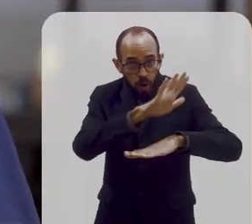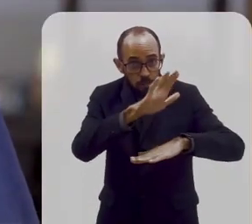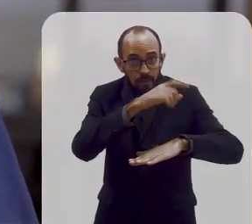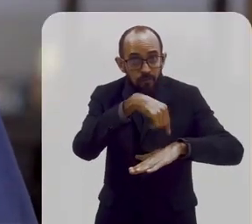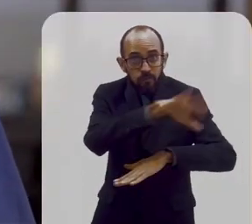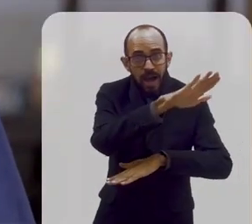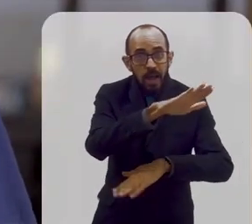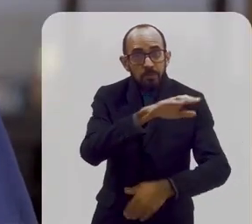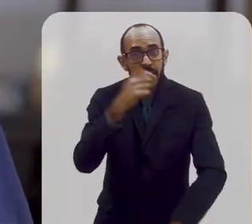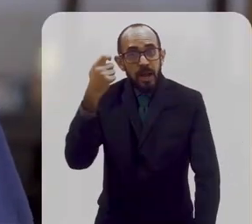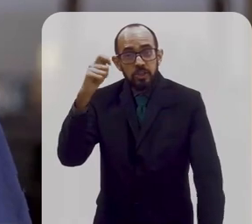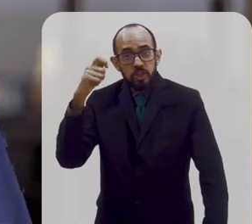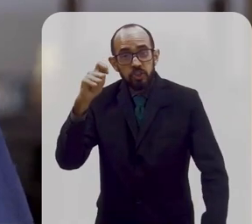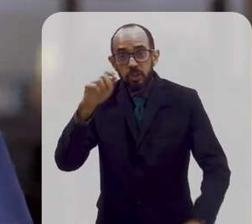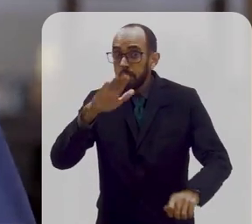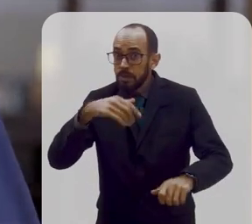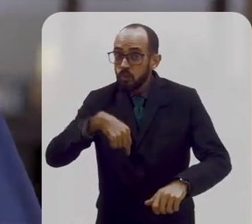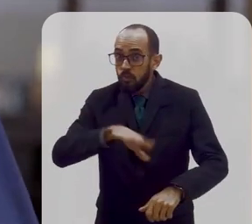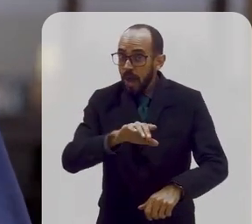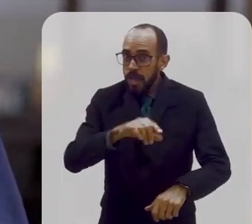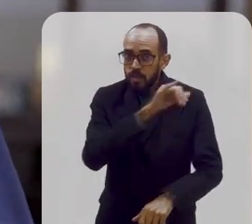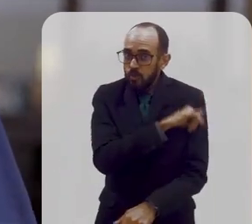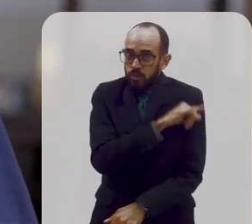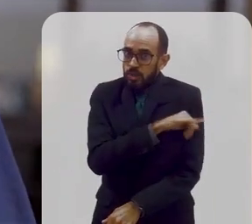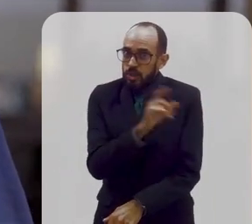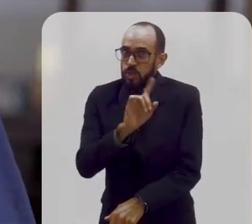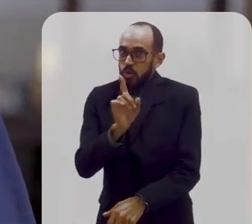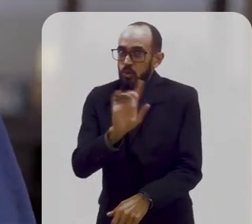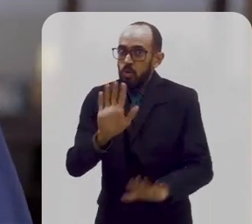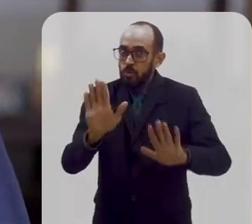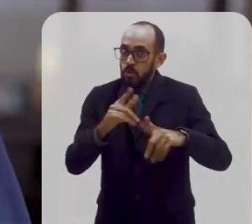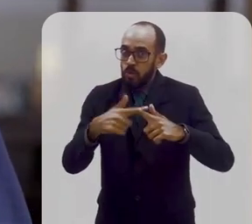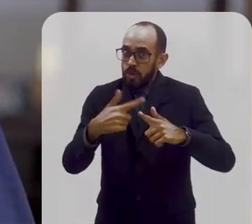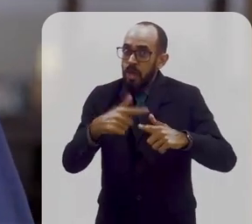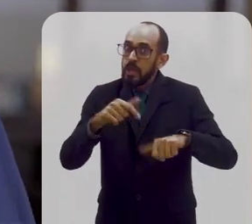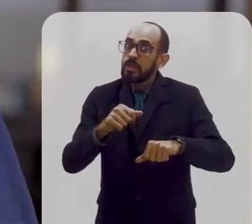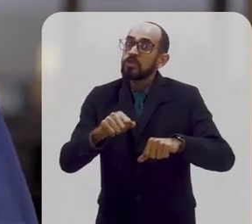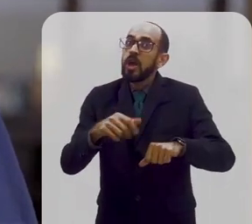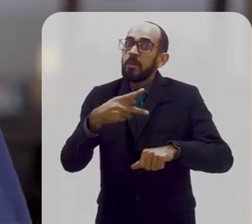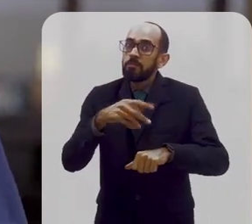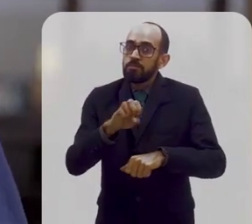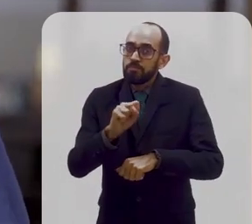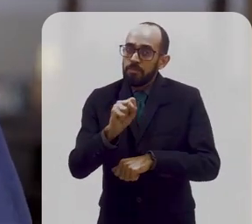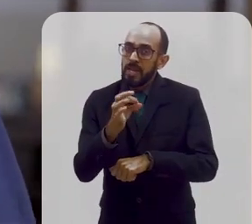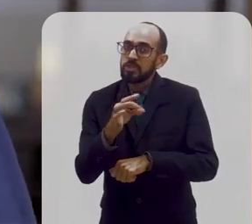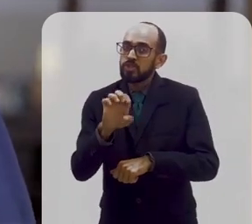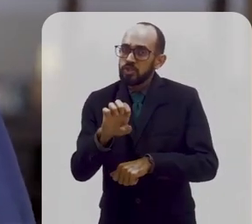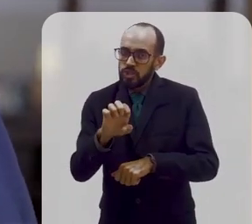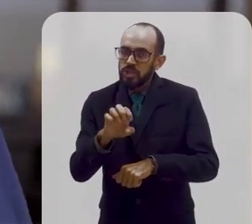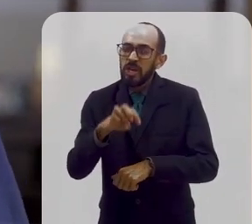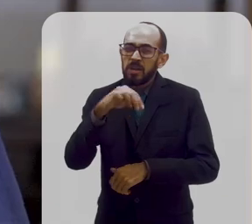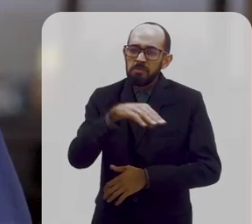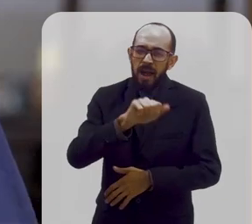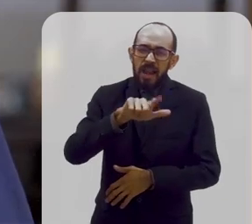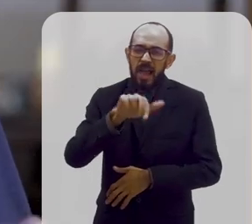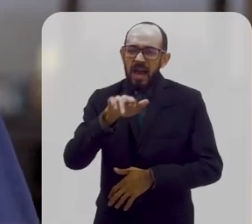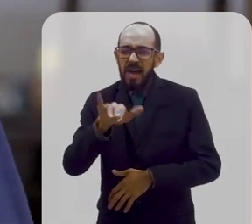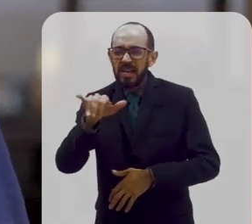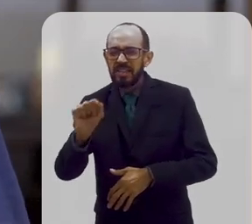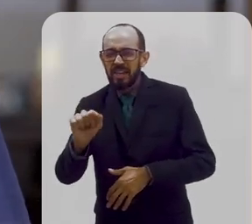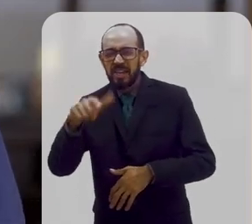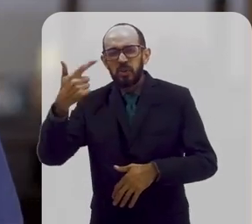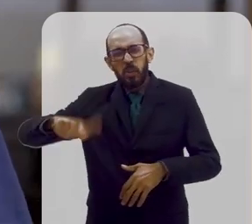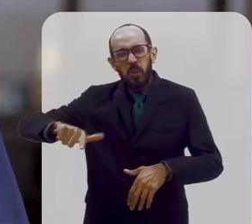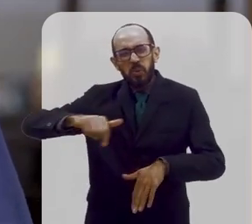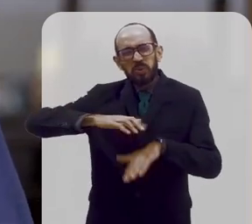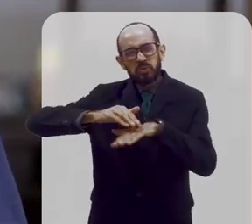vá para Buenos Aires sem parar no porto do Rio de Janeiro, devido à questão da peste bubônica, da malária, dentre outras